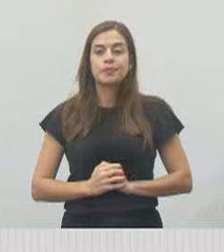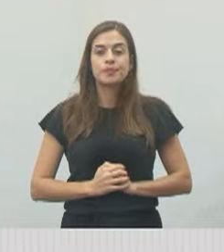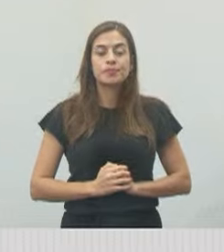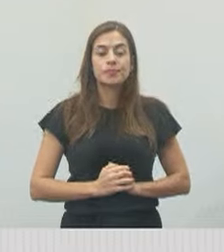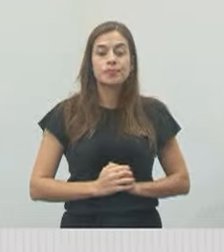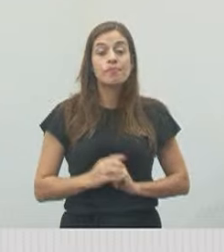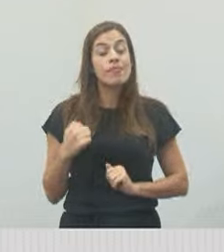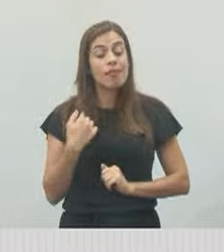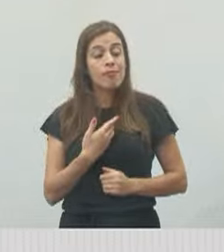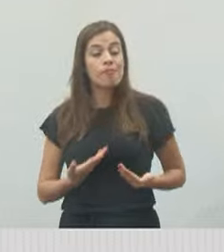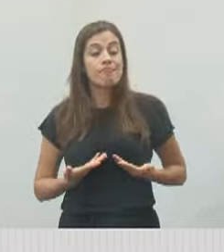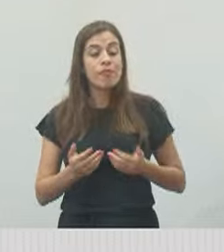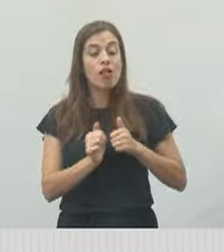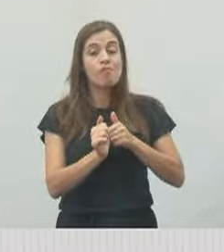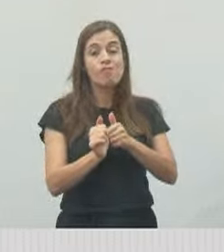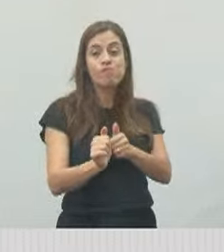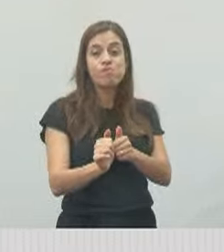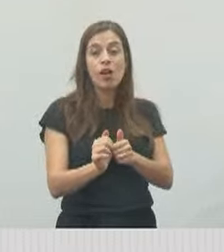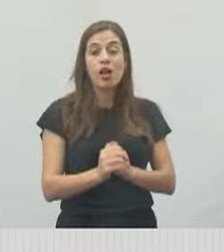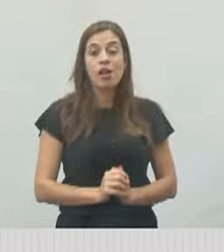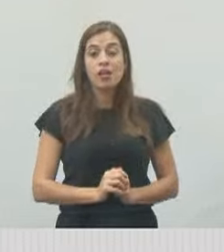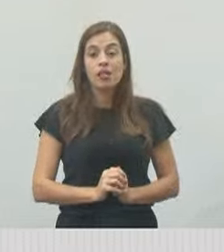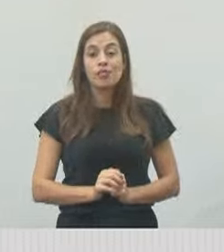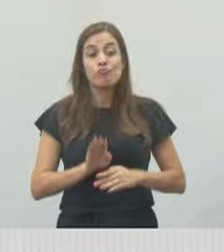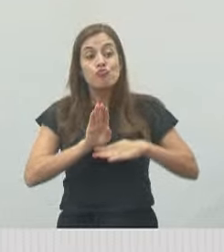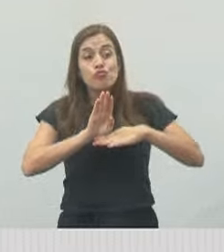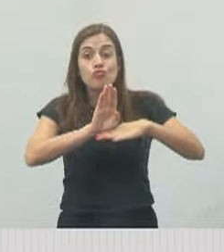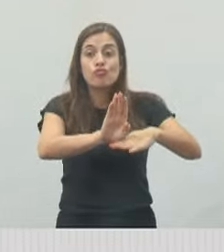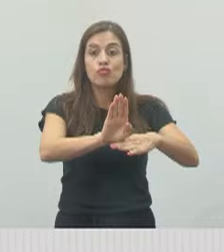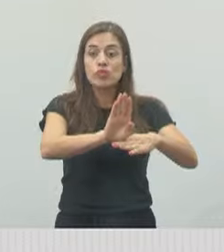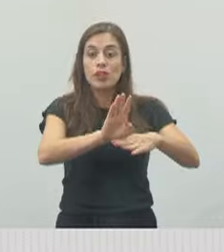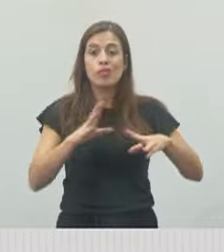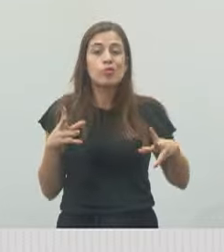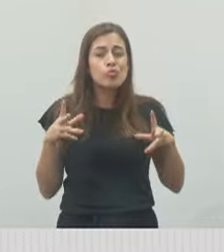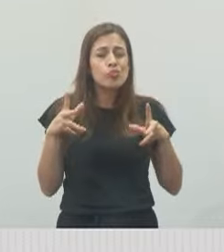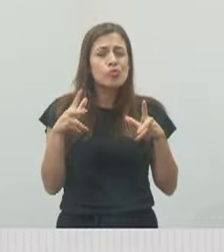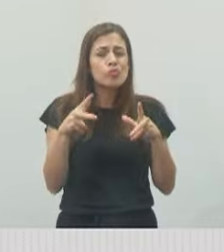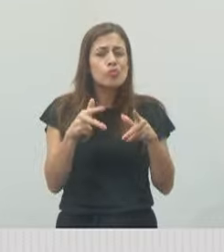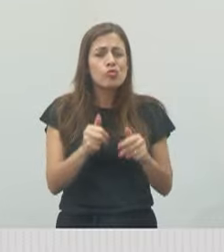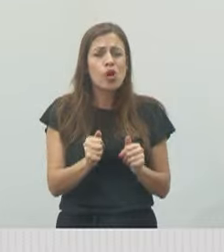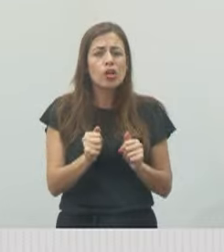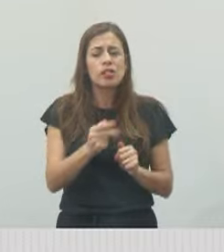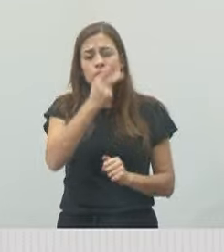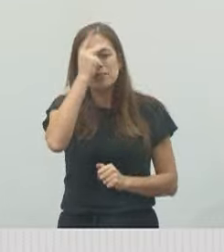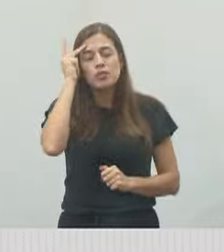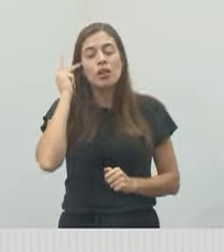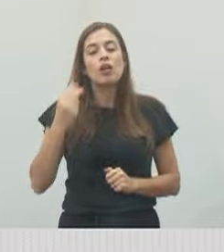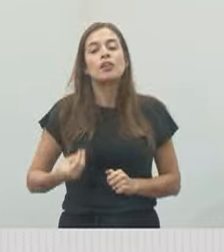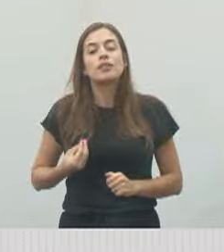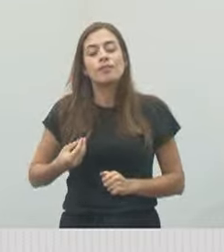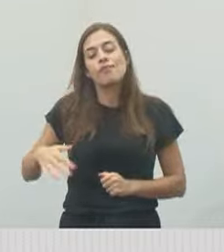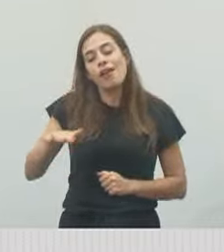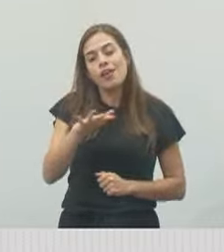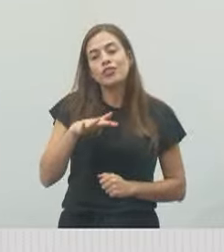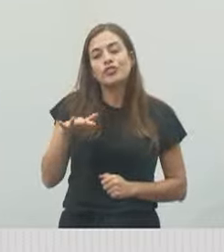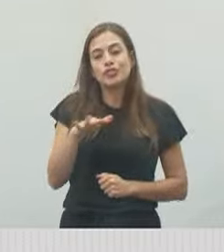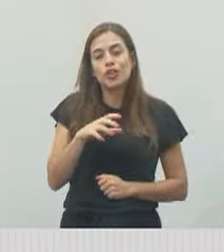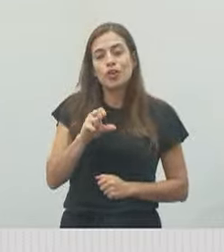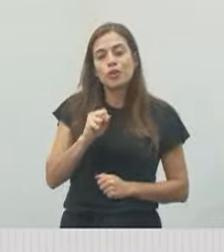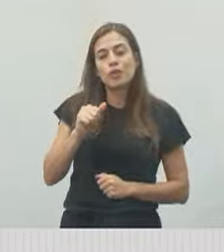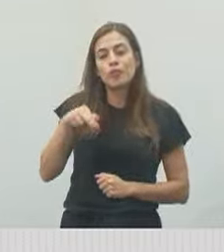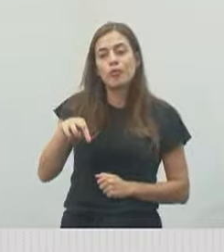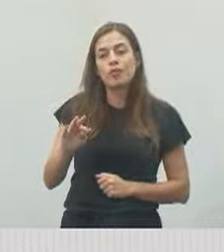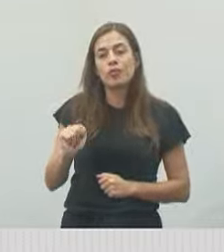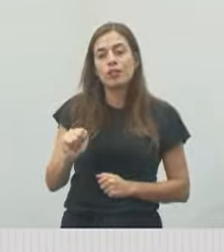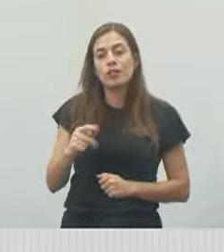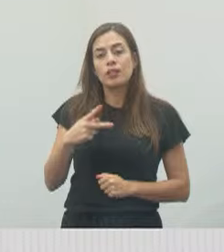Mas estaremos aqui acompanhando, auxiliando a todos os moradores da região de Santa Paula